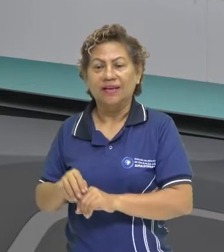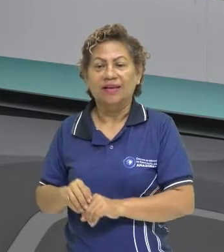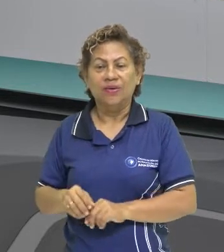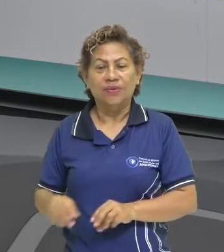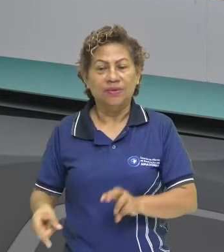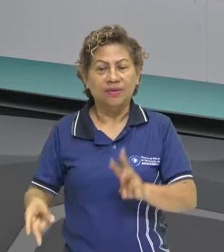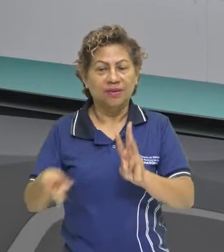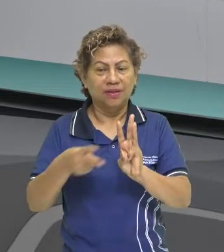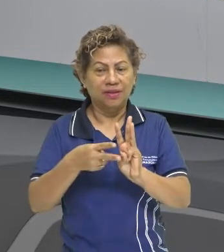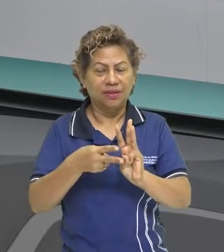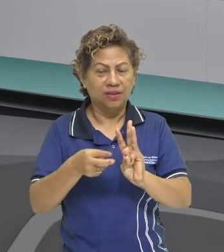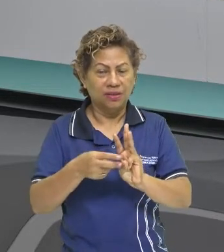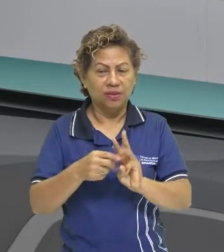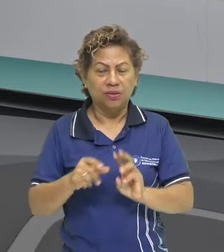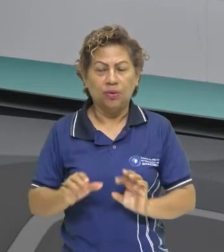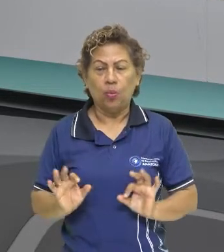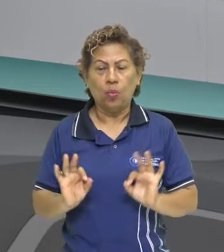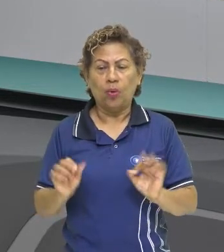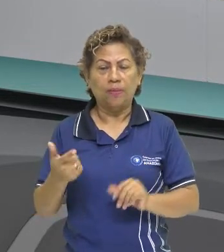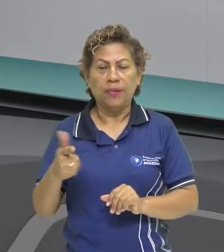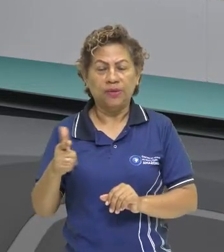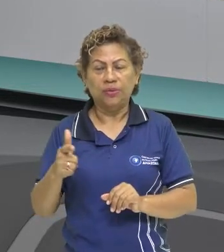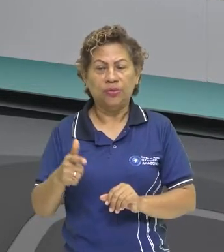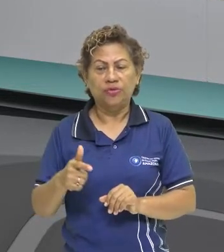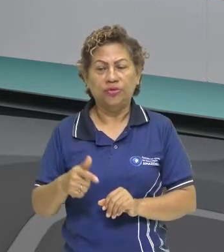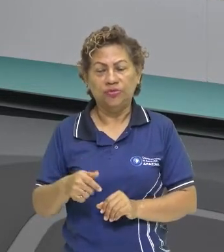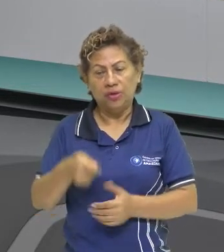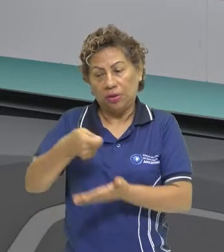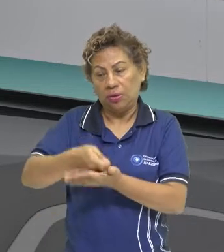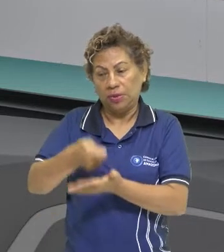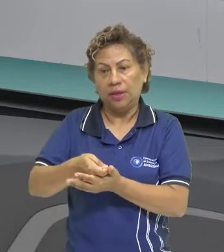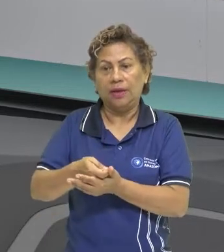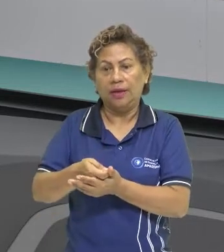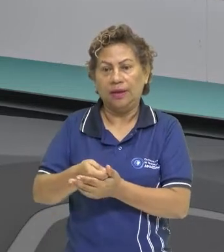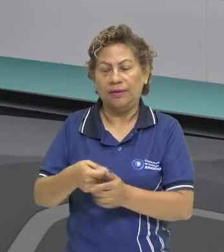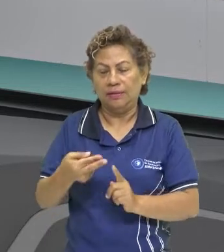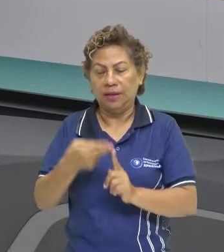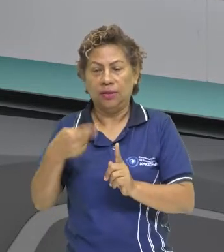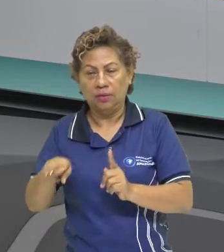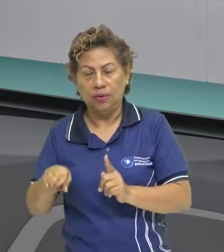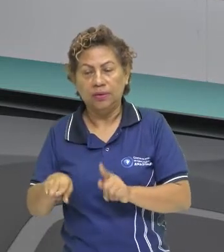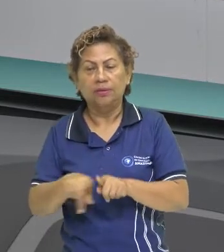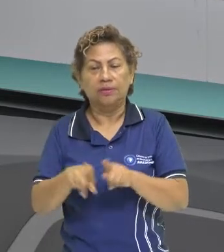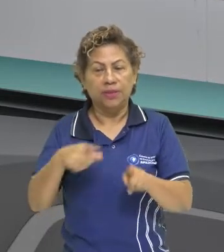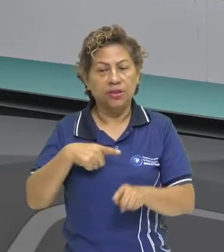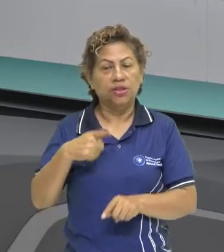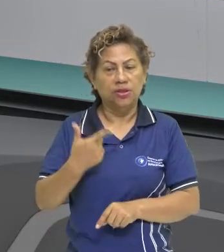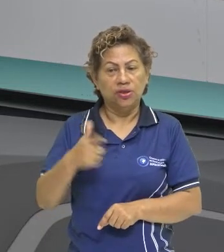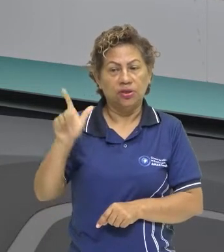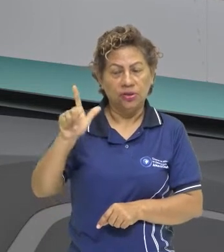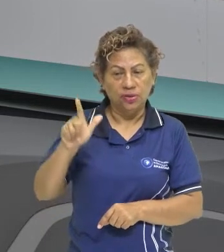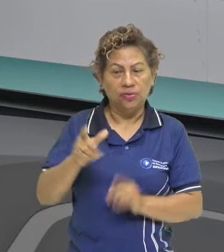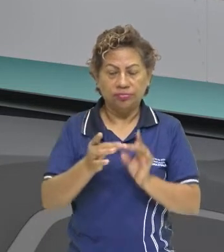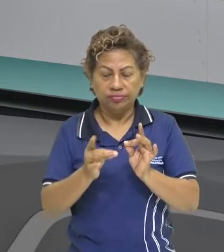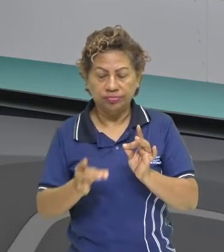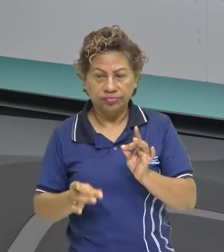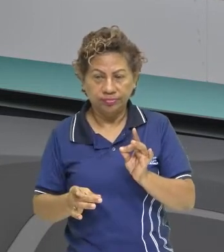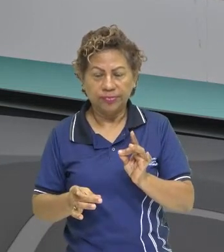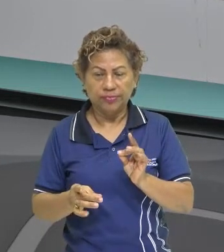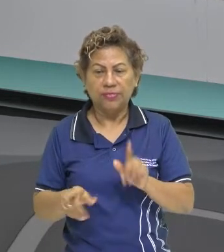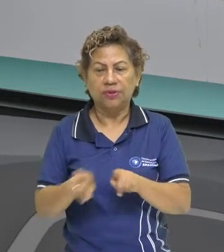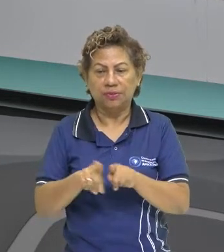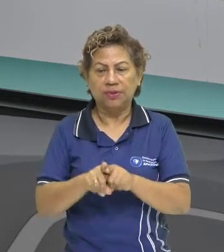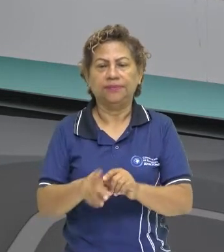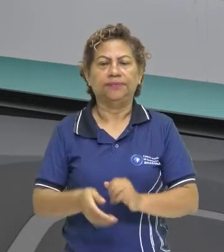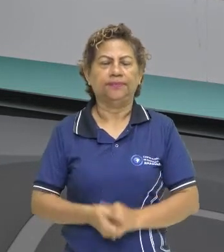exclusivamente o teor religioso. Possuía também outro caráter, né, seguindo, né, o